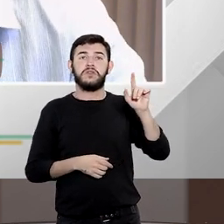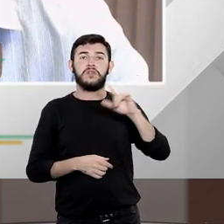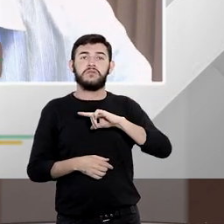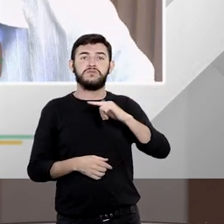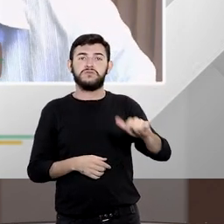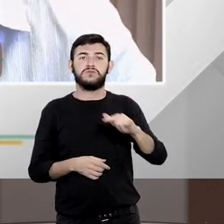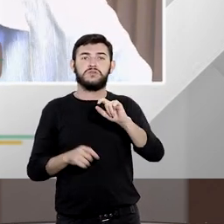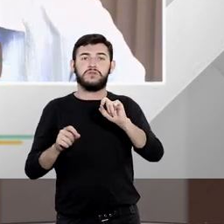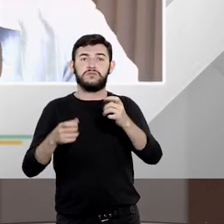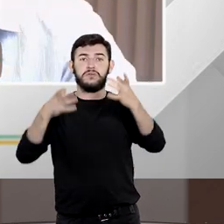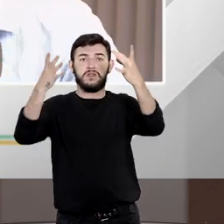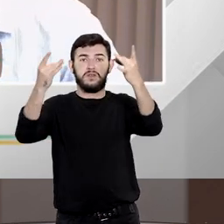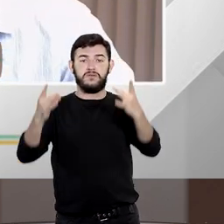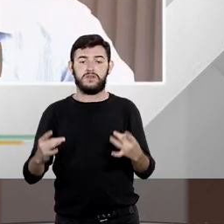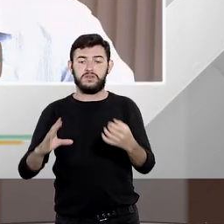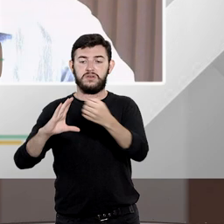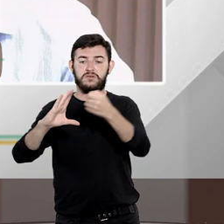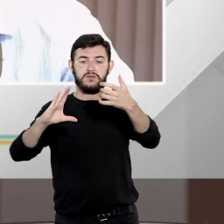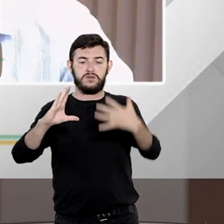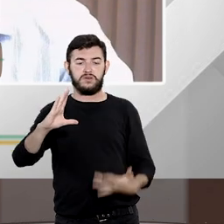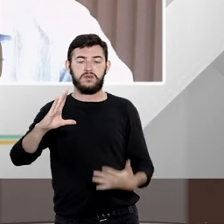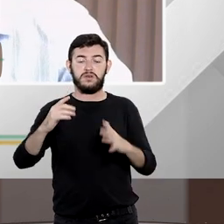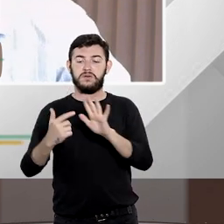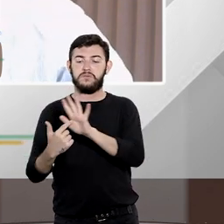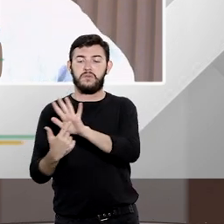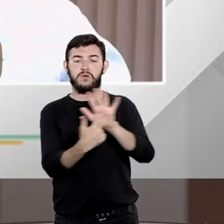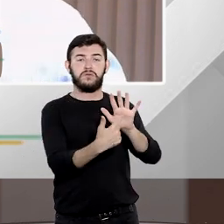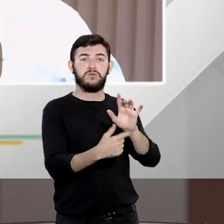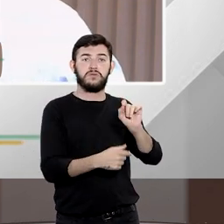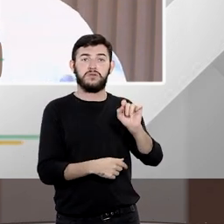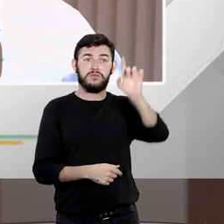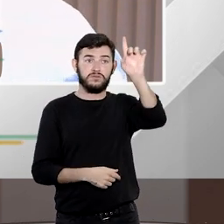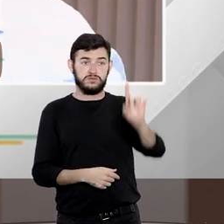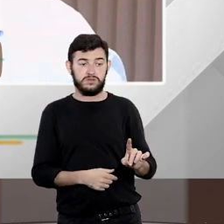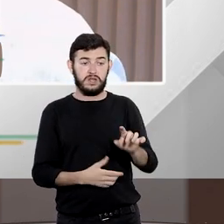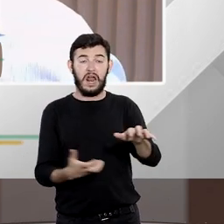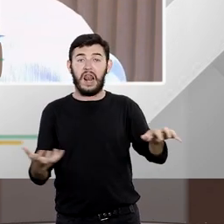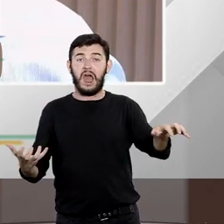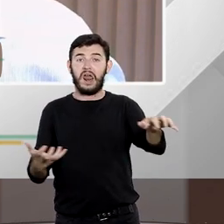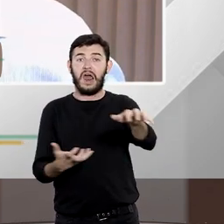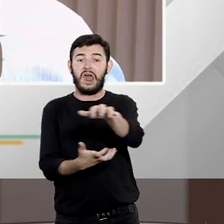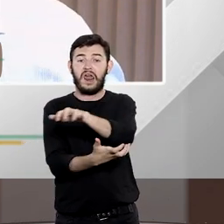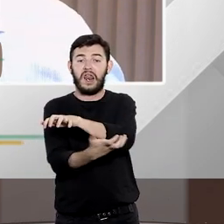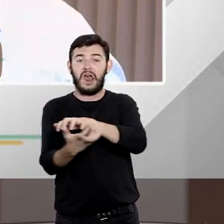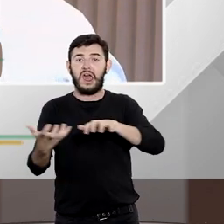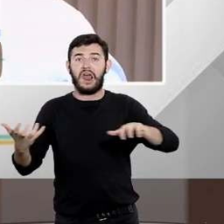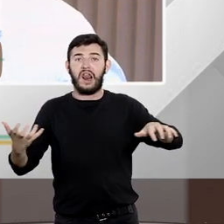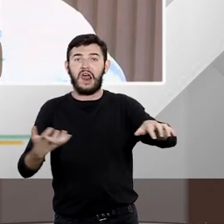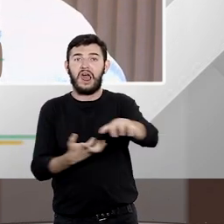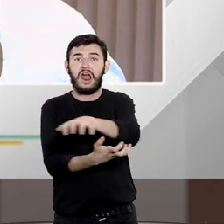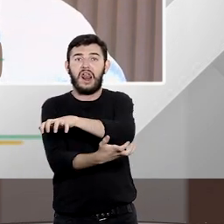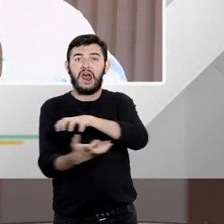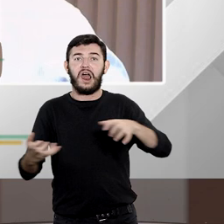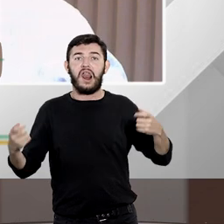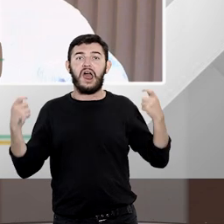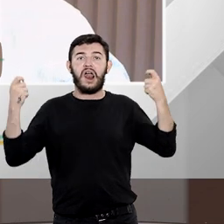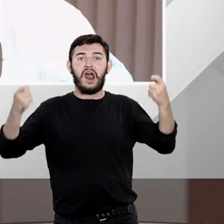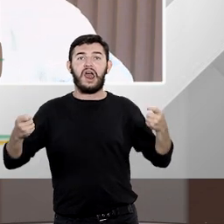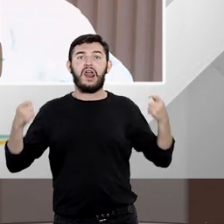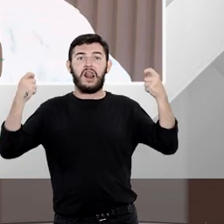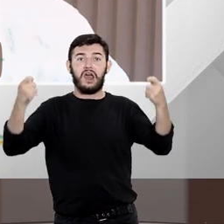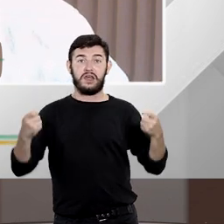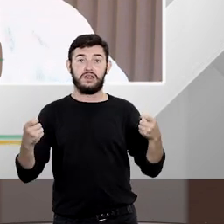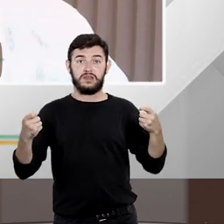fazendo com que muitas vezes o direito de greve quando aplicado ele fosse de